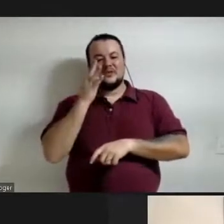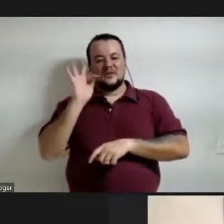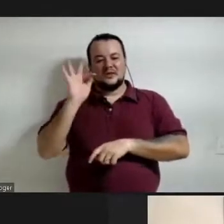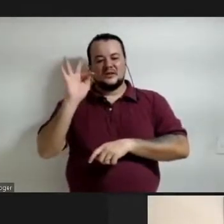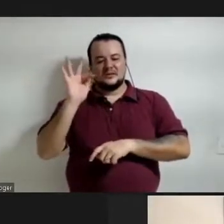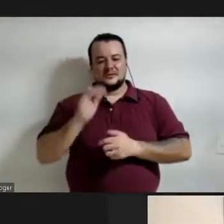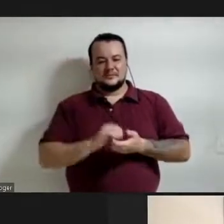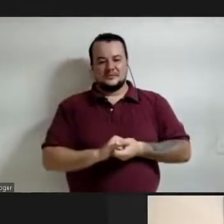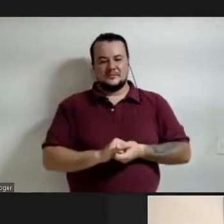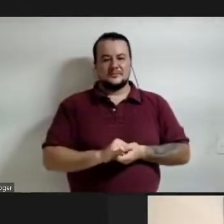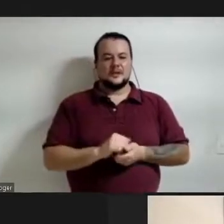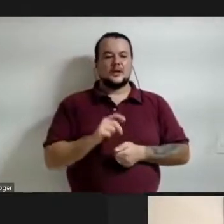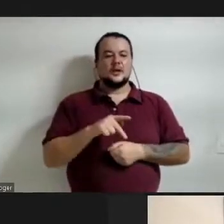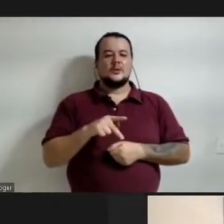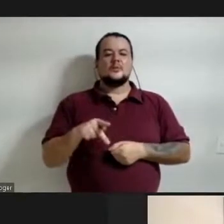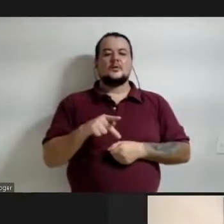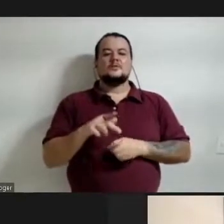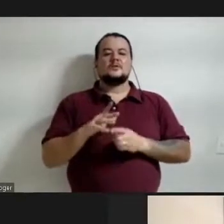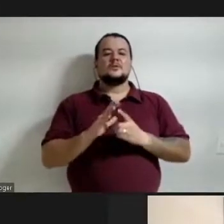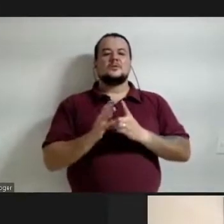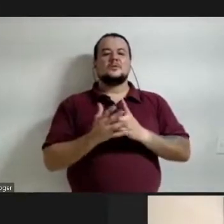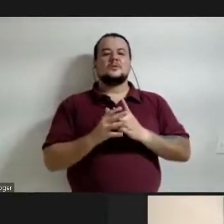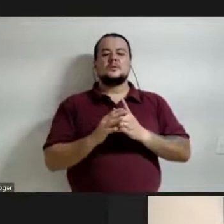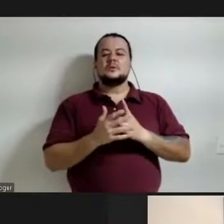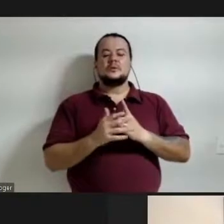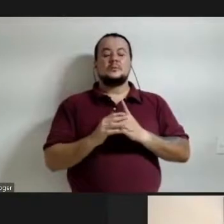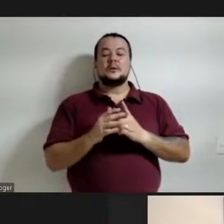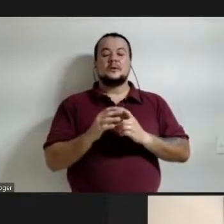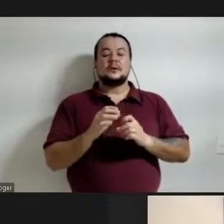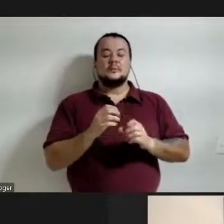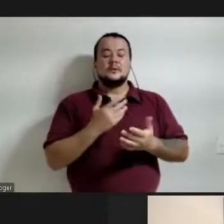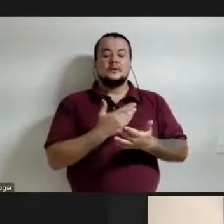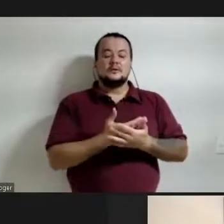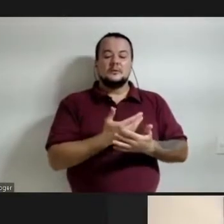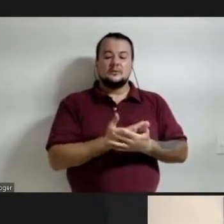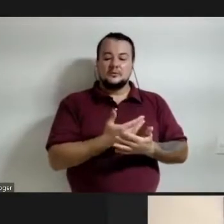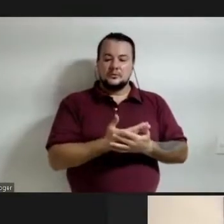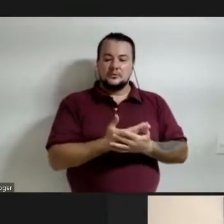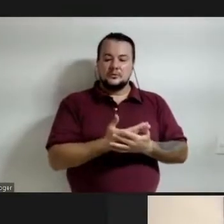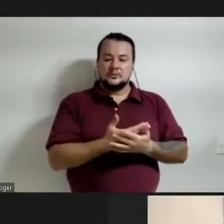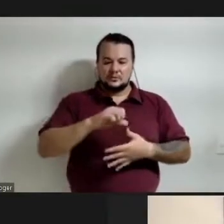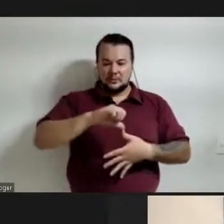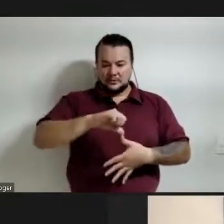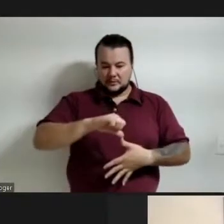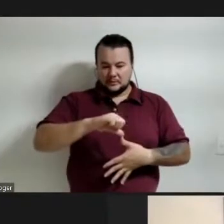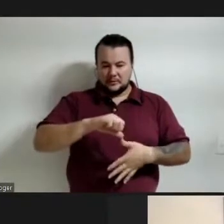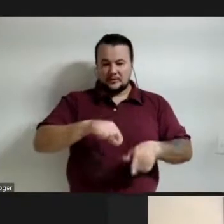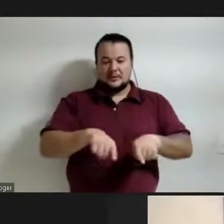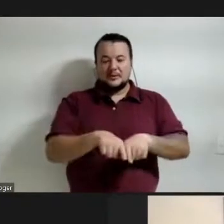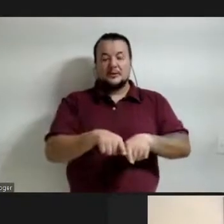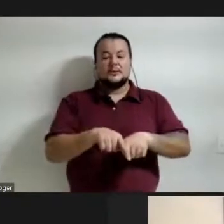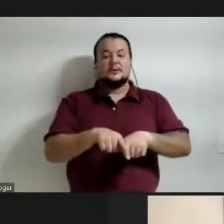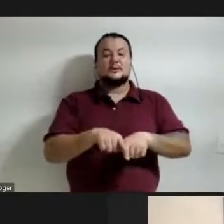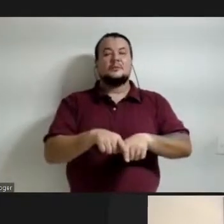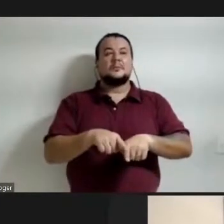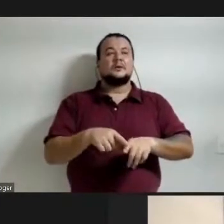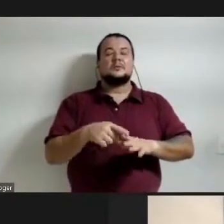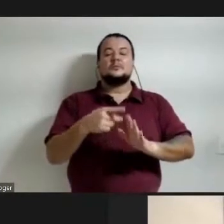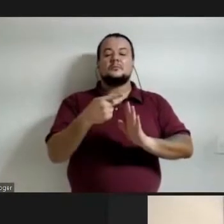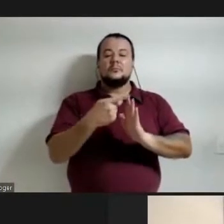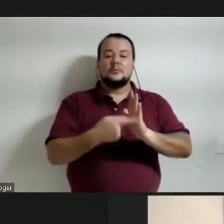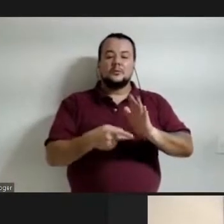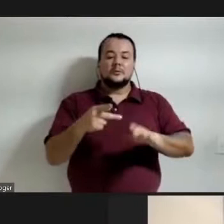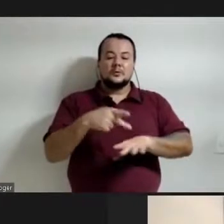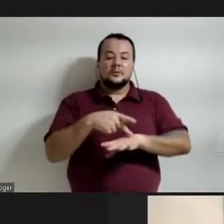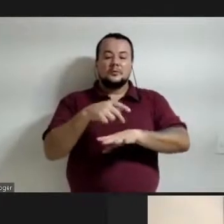professora do departamento de estudos latinoamericanos e do programa de pós graduação em direito da universidade de